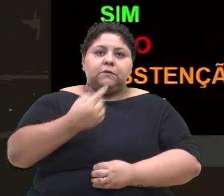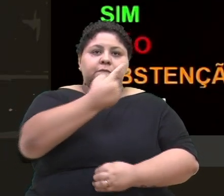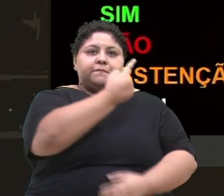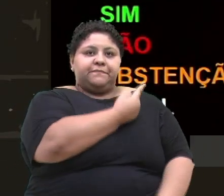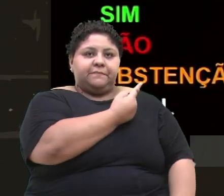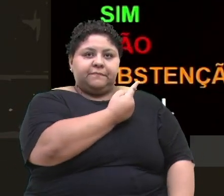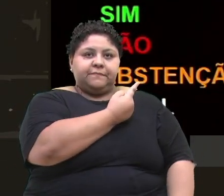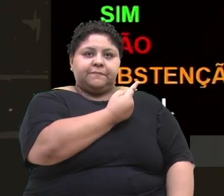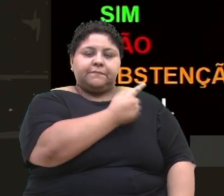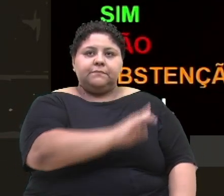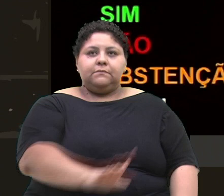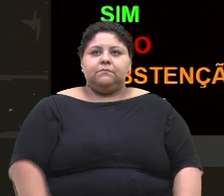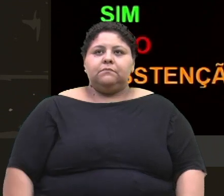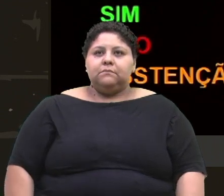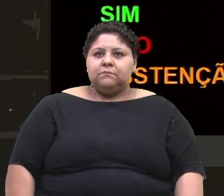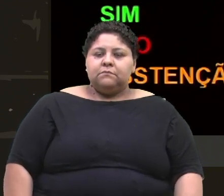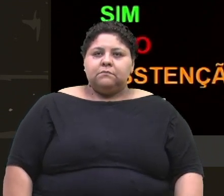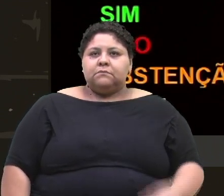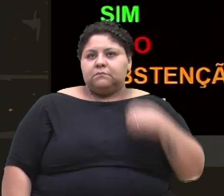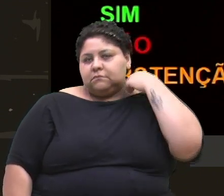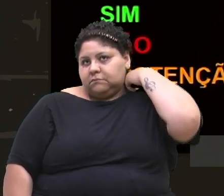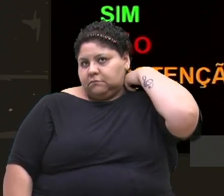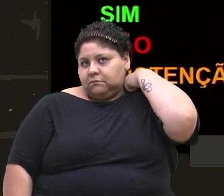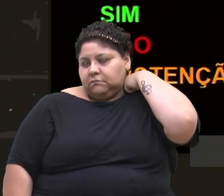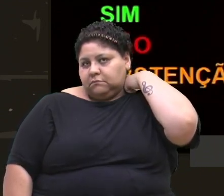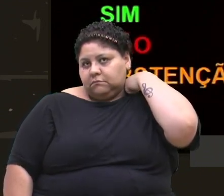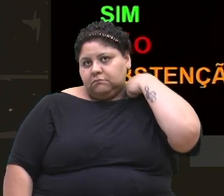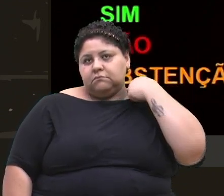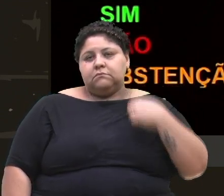voto sim, senhor presidente. Obrigado.